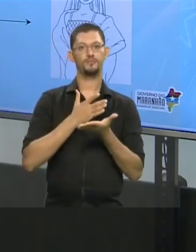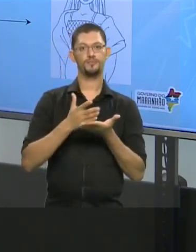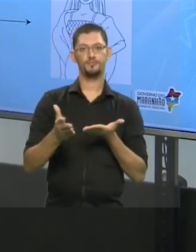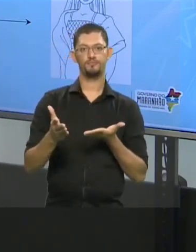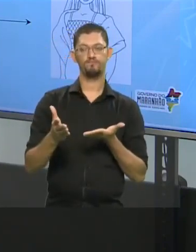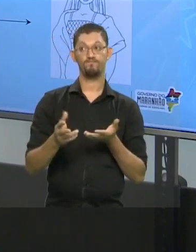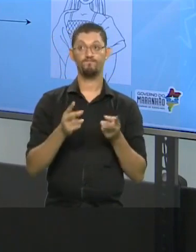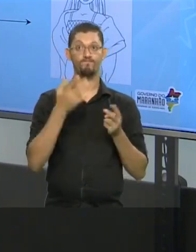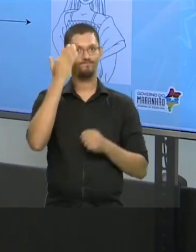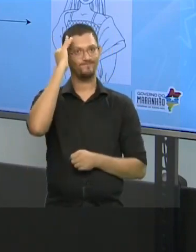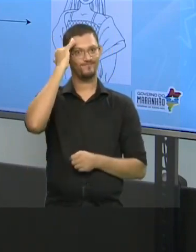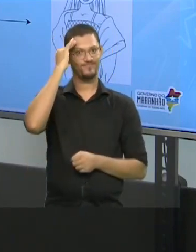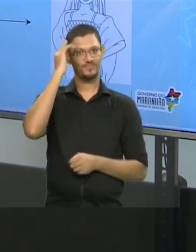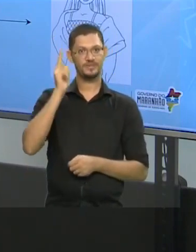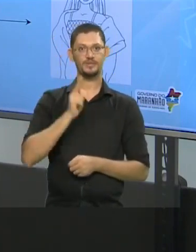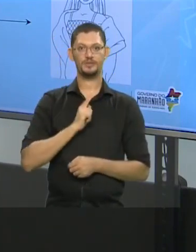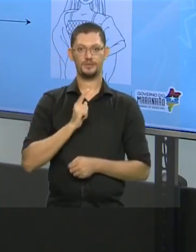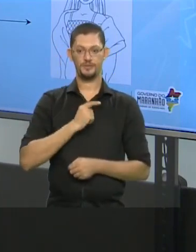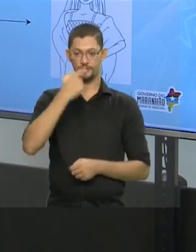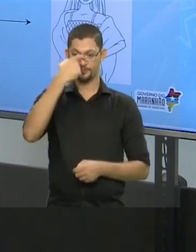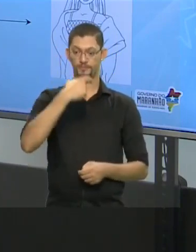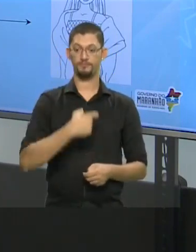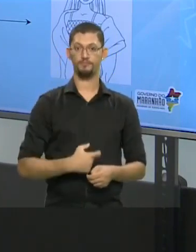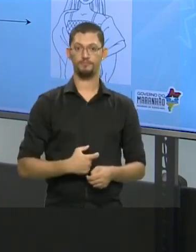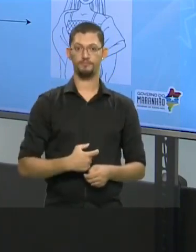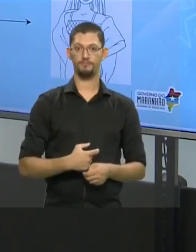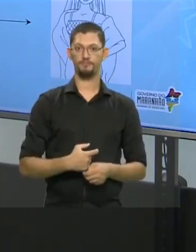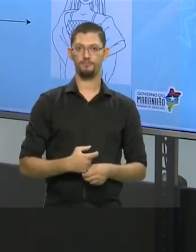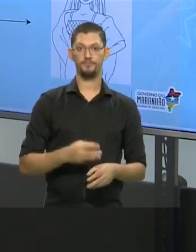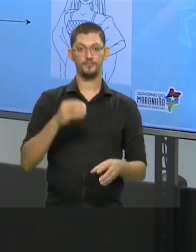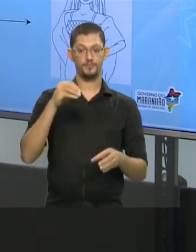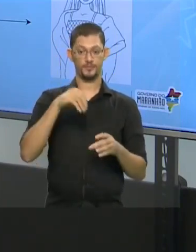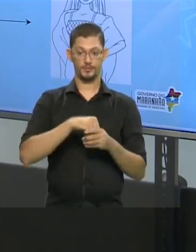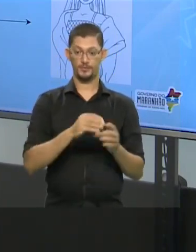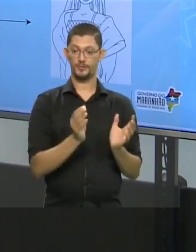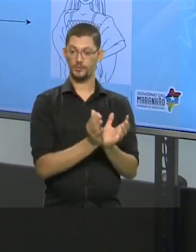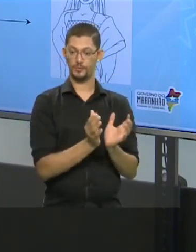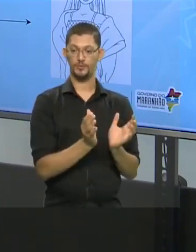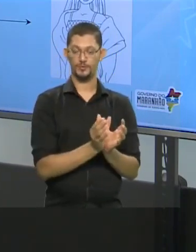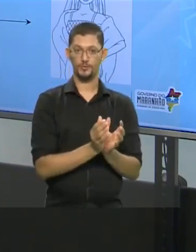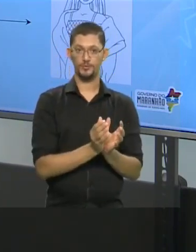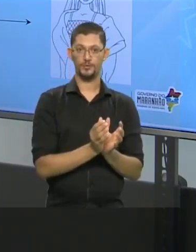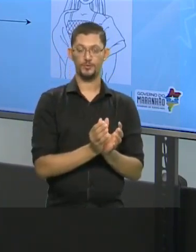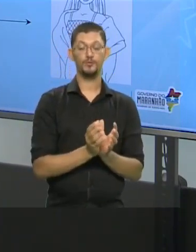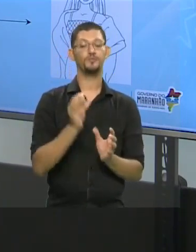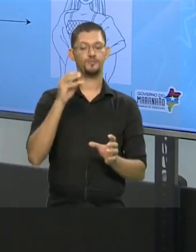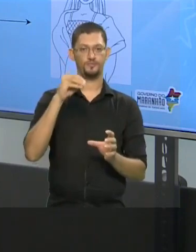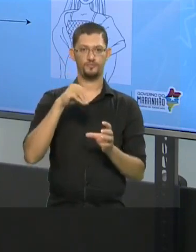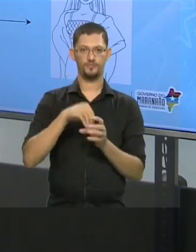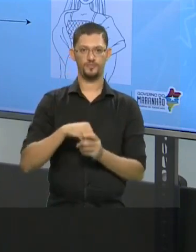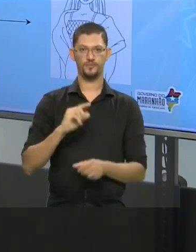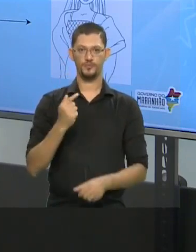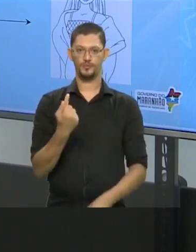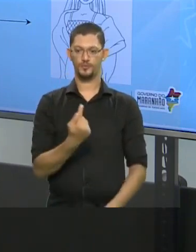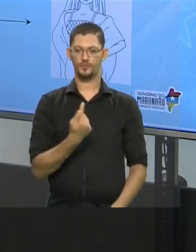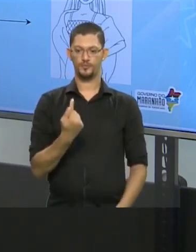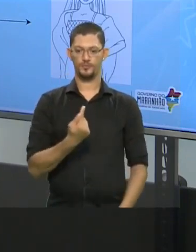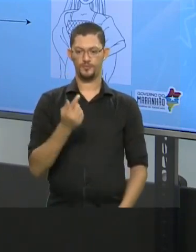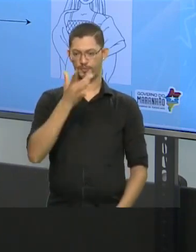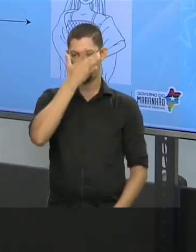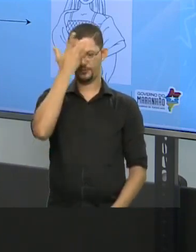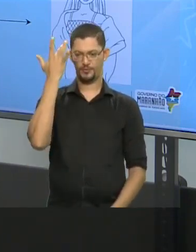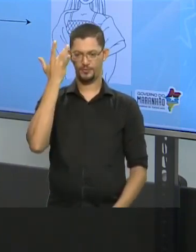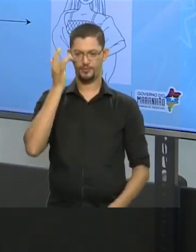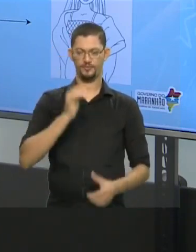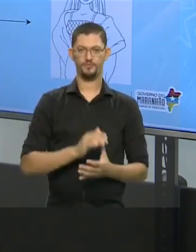a se dar conta que a gente existe, que a gente pertence a um grupo e que dentro desse grupo nós somos um indivíduo.